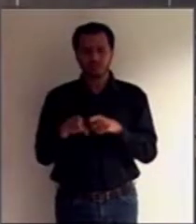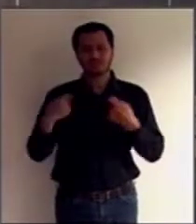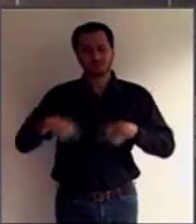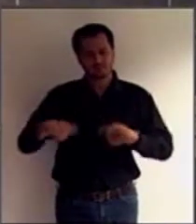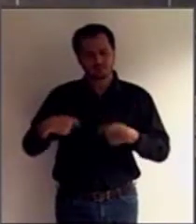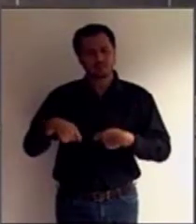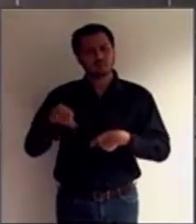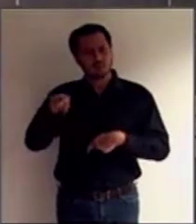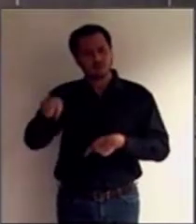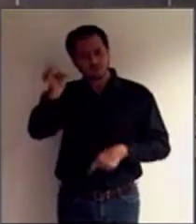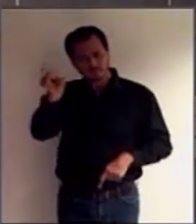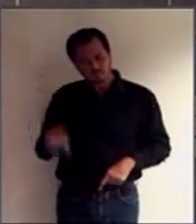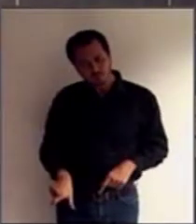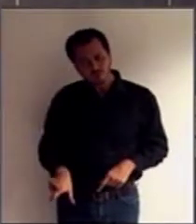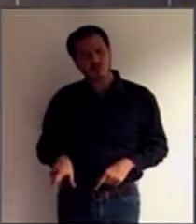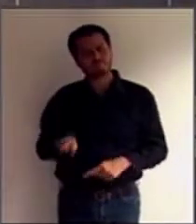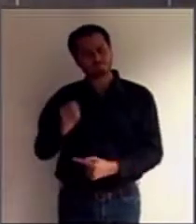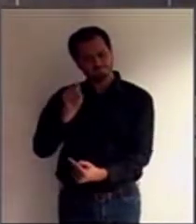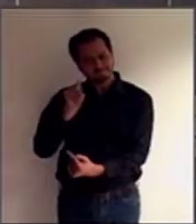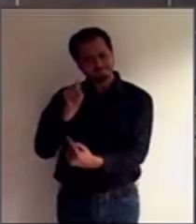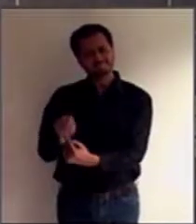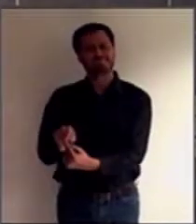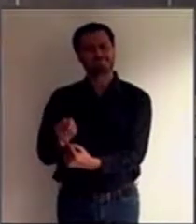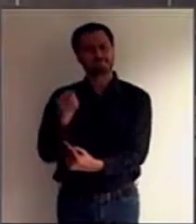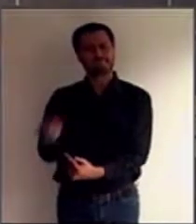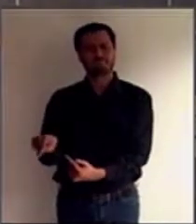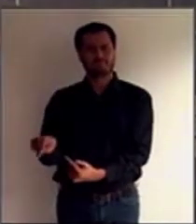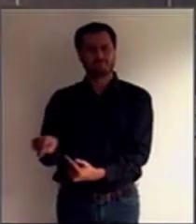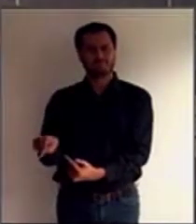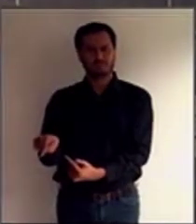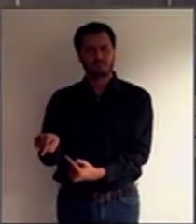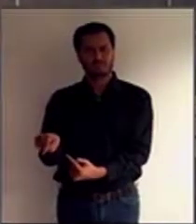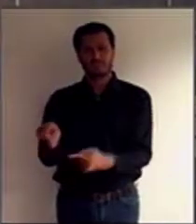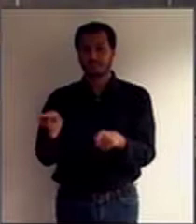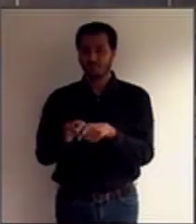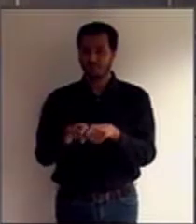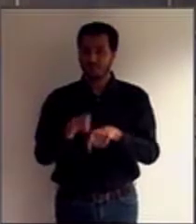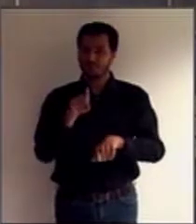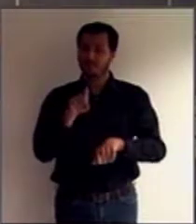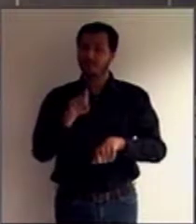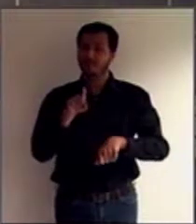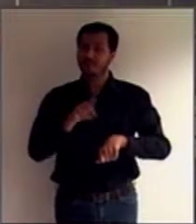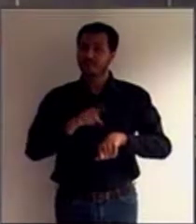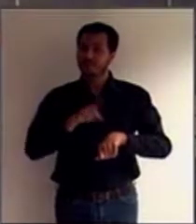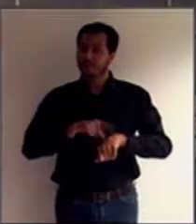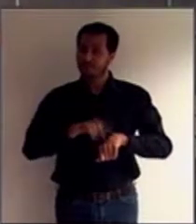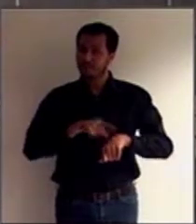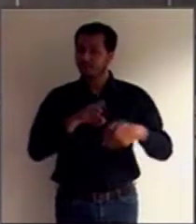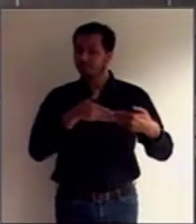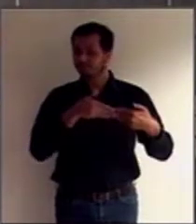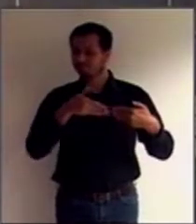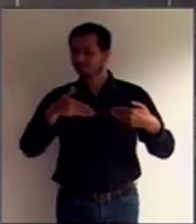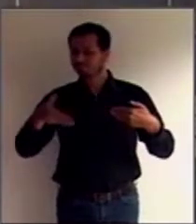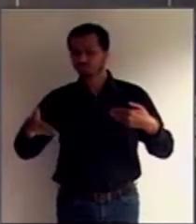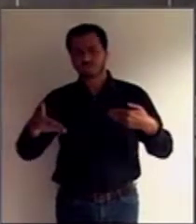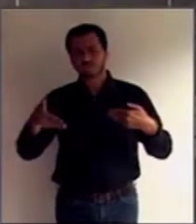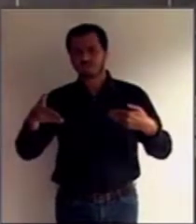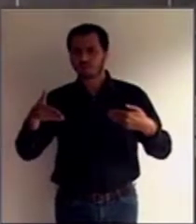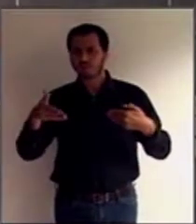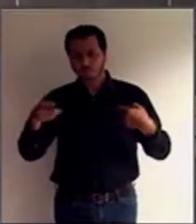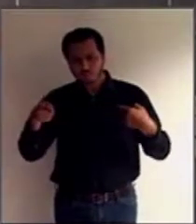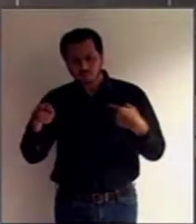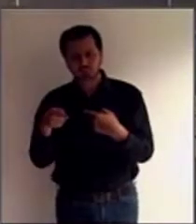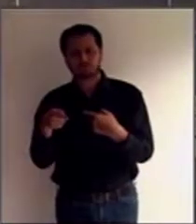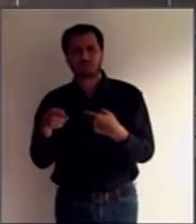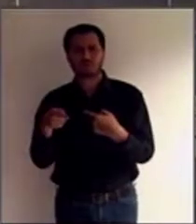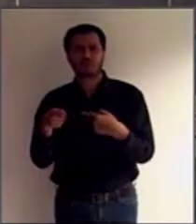circunstâncias dessa pessoa. Apliquem-se pelo período mais curto possível e sejam submetidas à